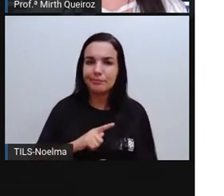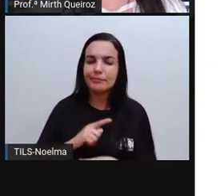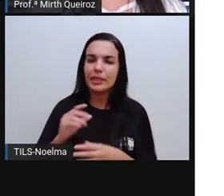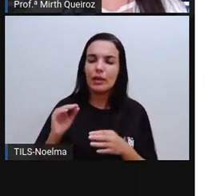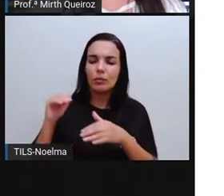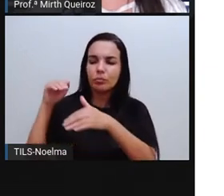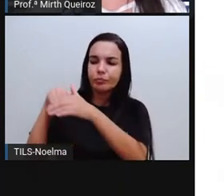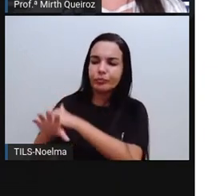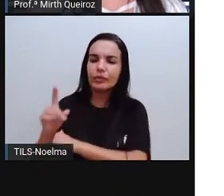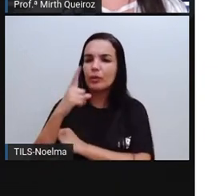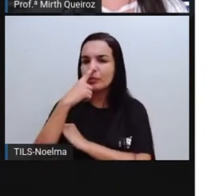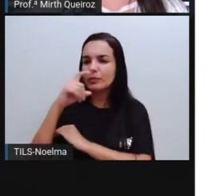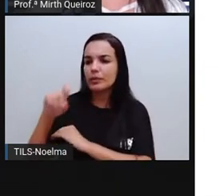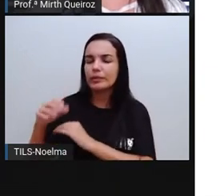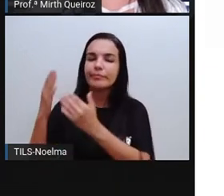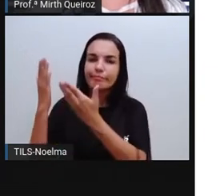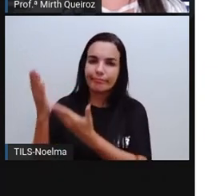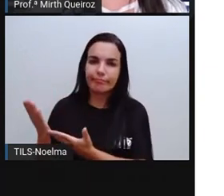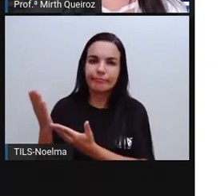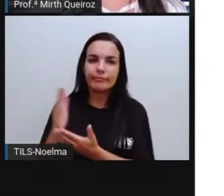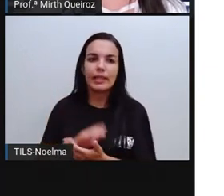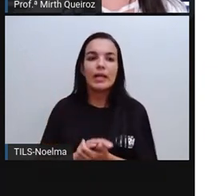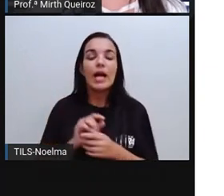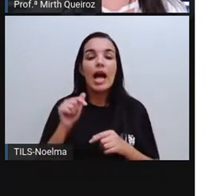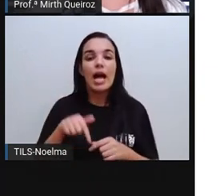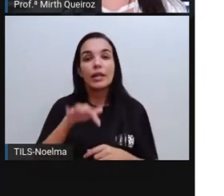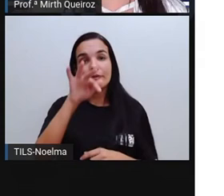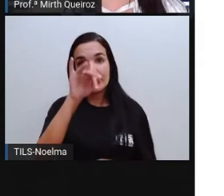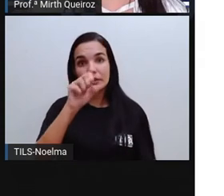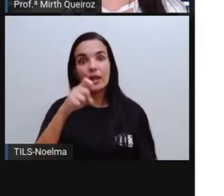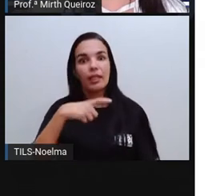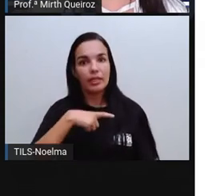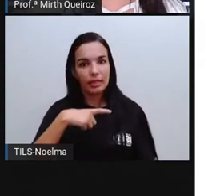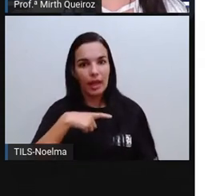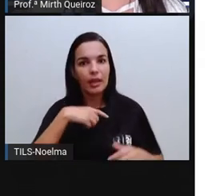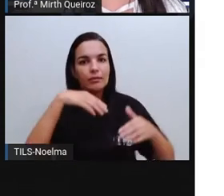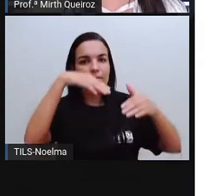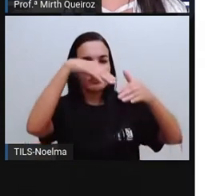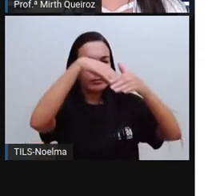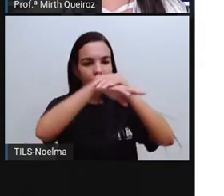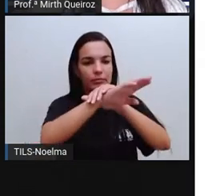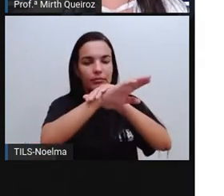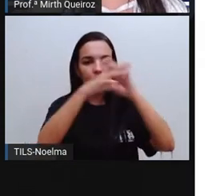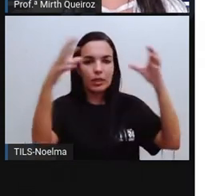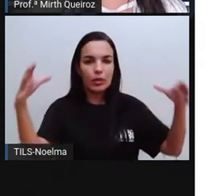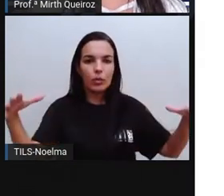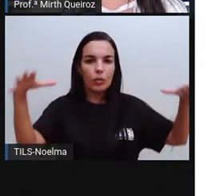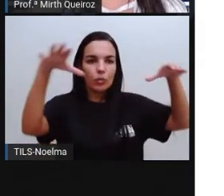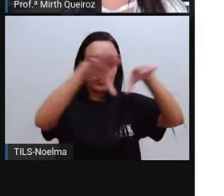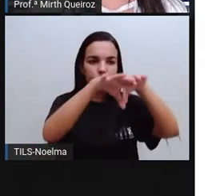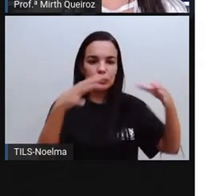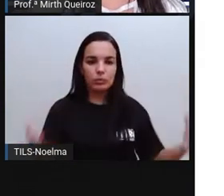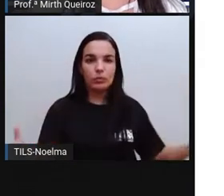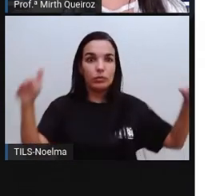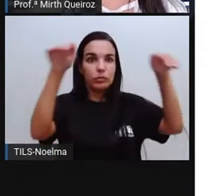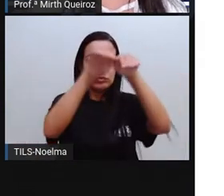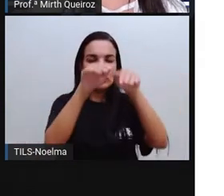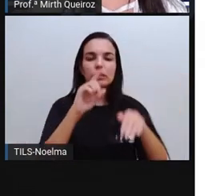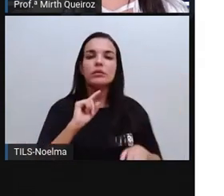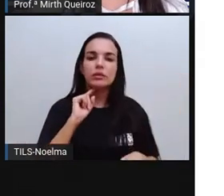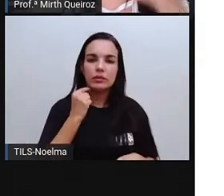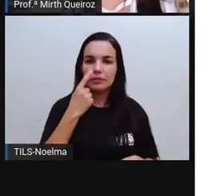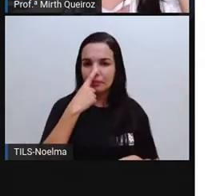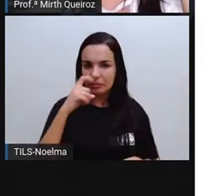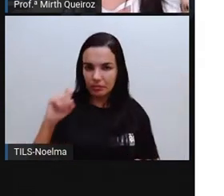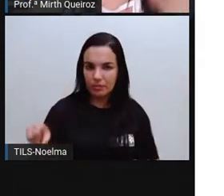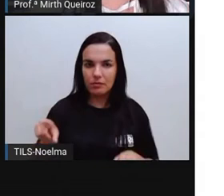forma de descarte é essa. Aqui em Feira de Santana é o aterro sanitário. E a gente tem que tomar muito cuidado em